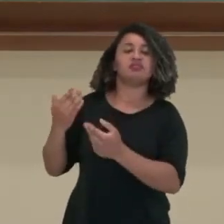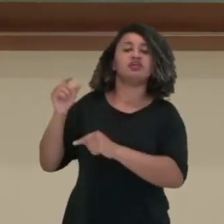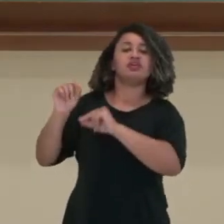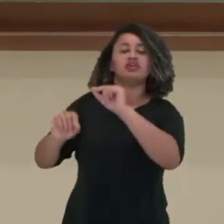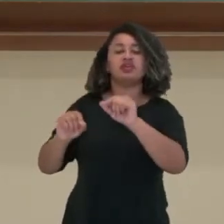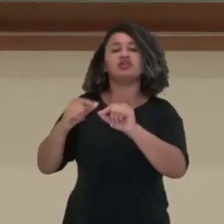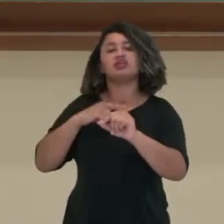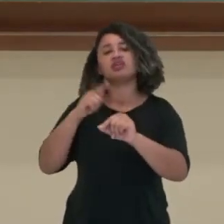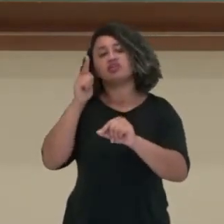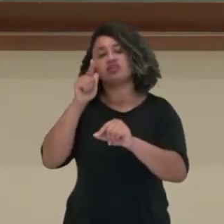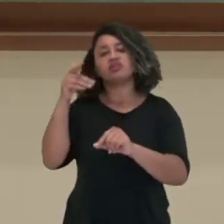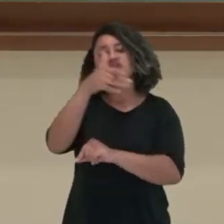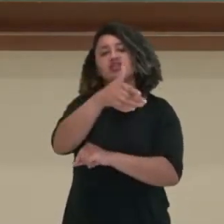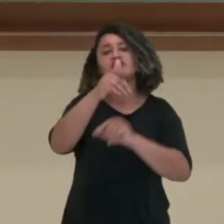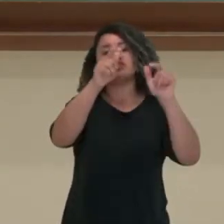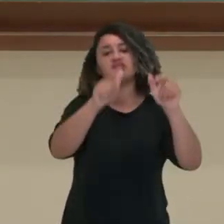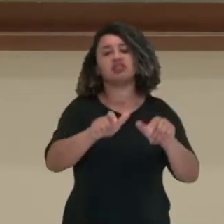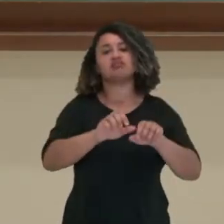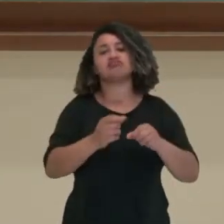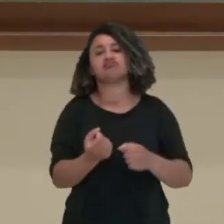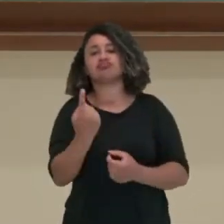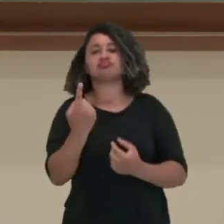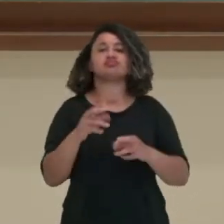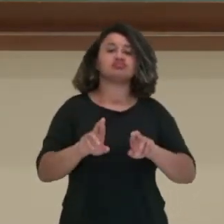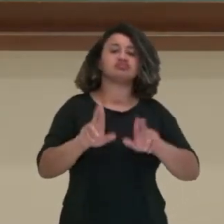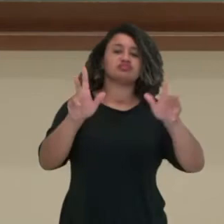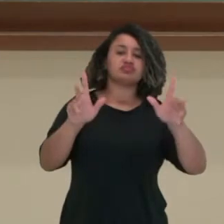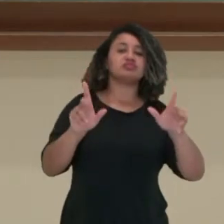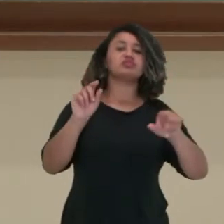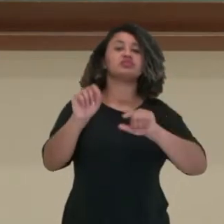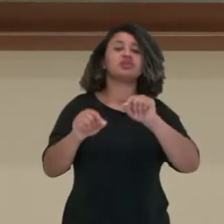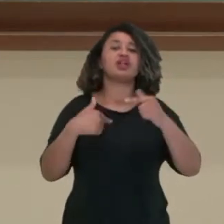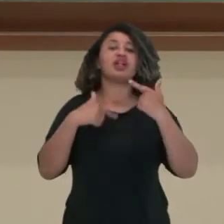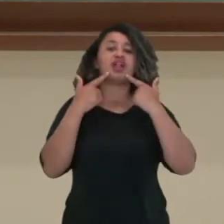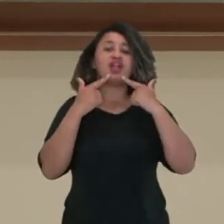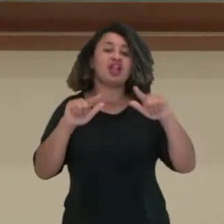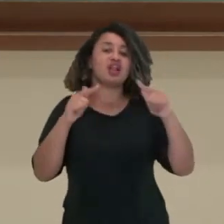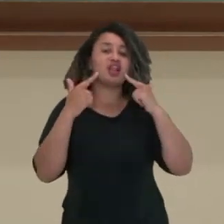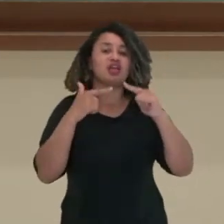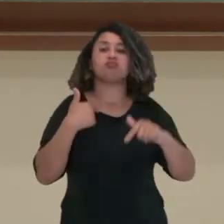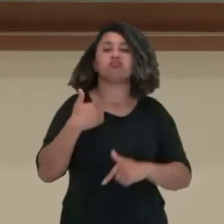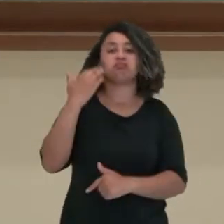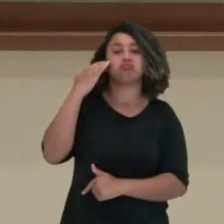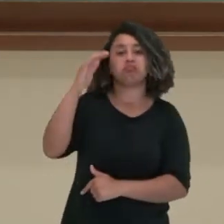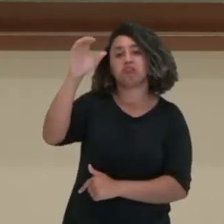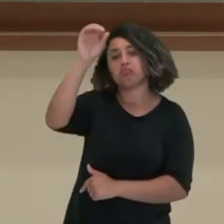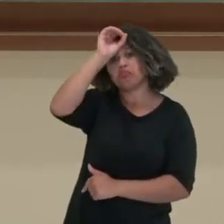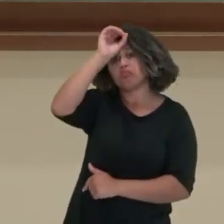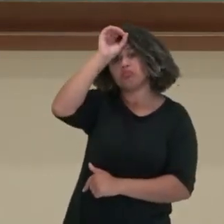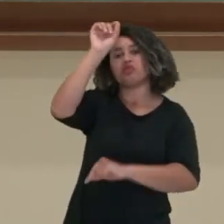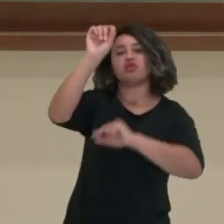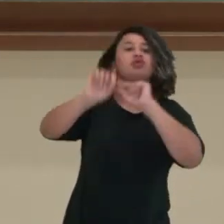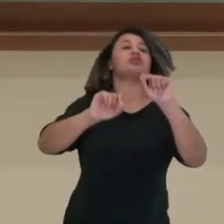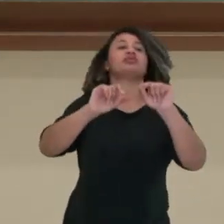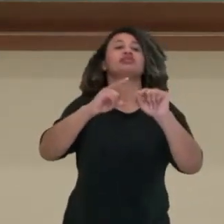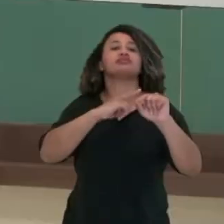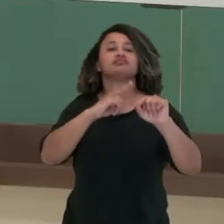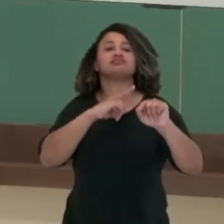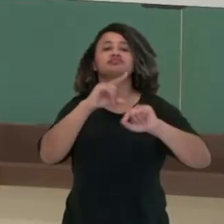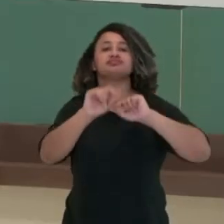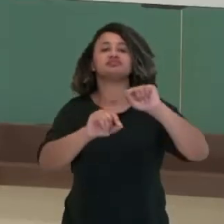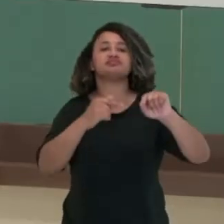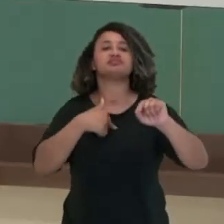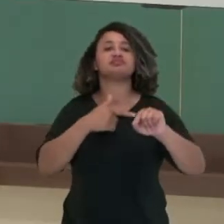em um território estranho, desconhecido e com uma língua que eles não compreendiam? Como no caso aqui que a gente pode mostrar aqui,